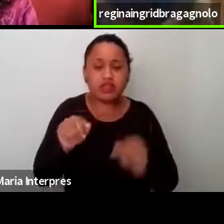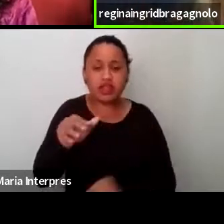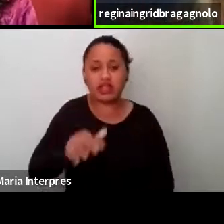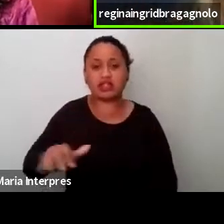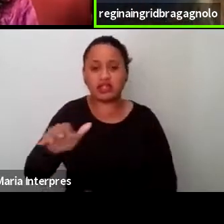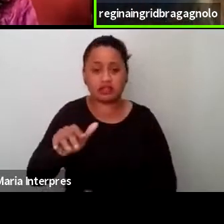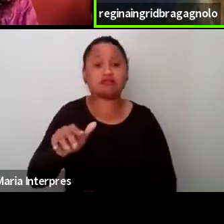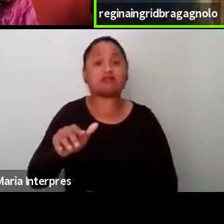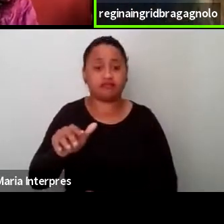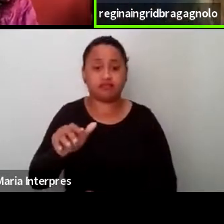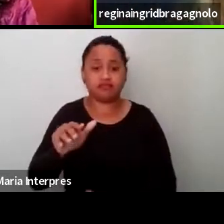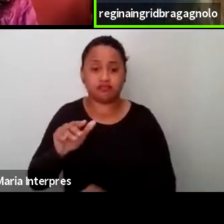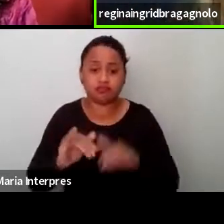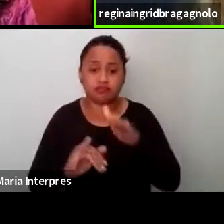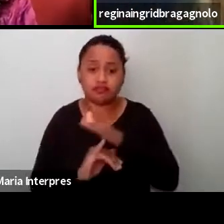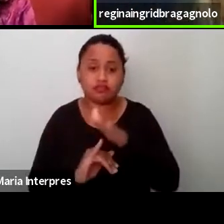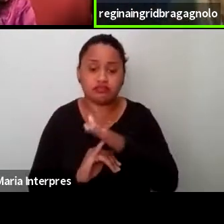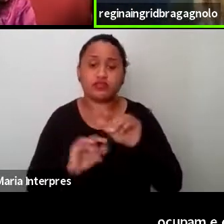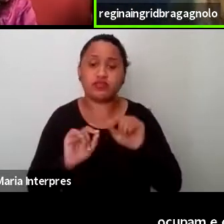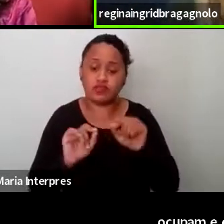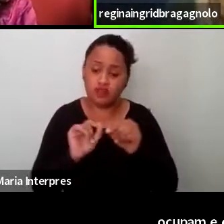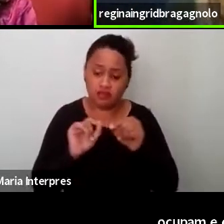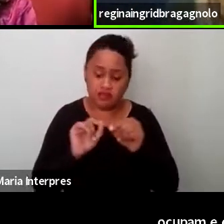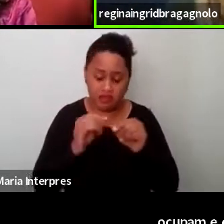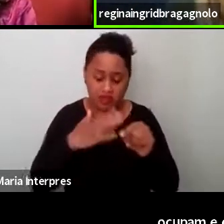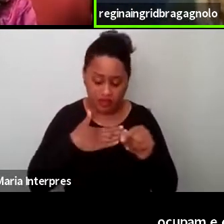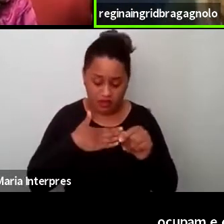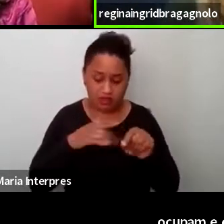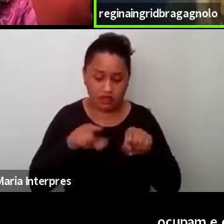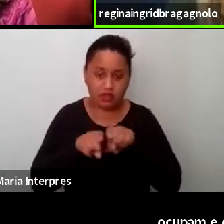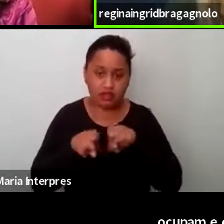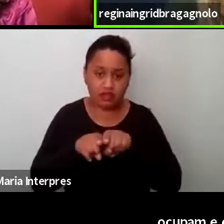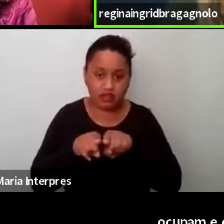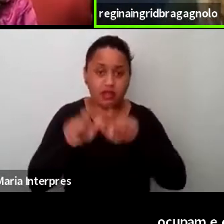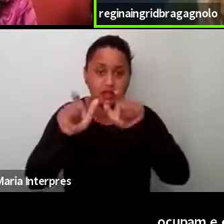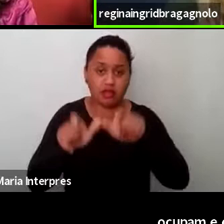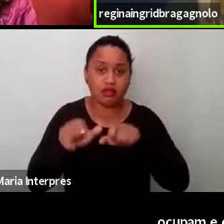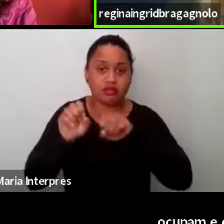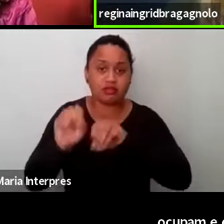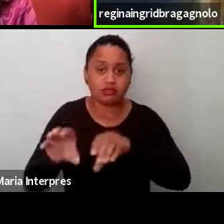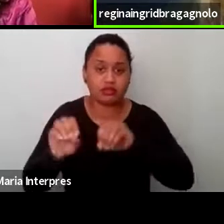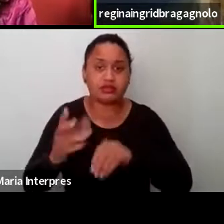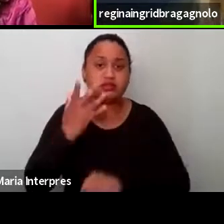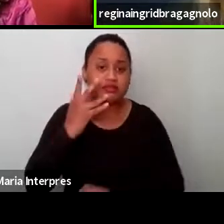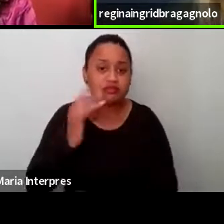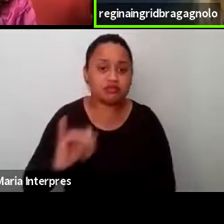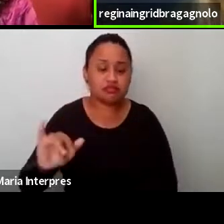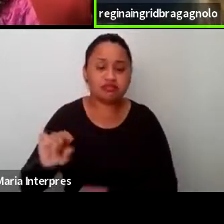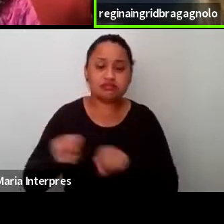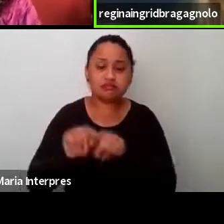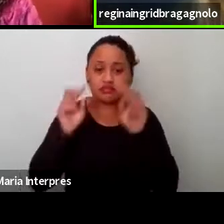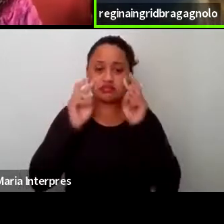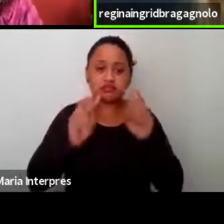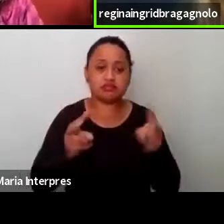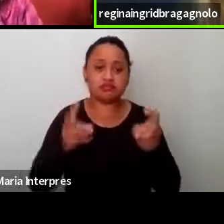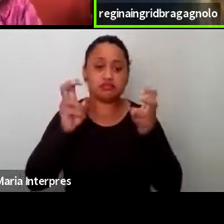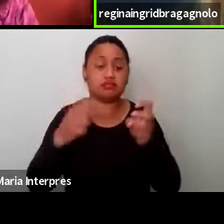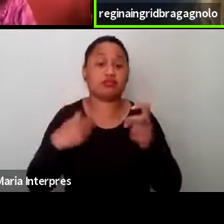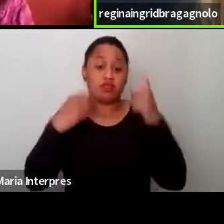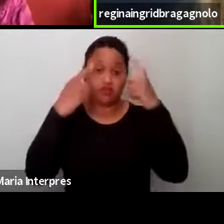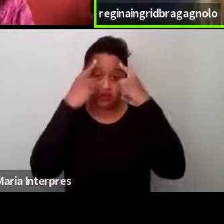institucional que eu faço parte, que é a instituição da educação infantil e olhar que essas violências